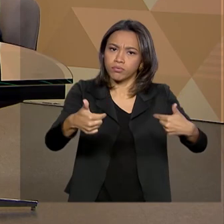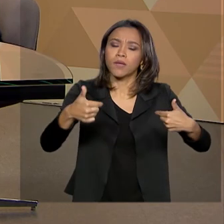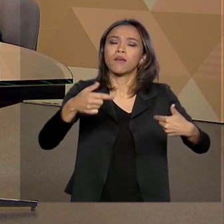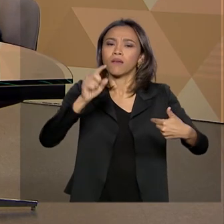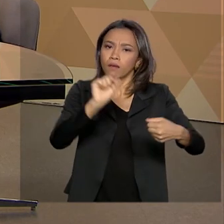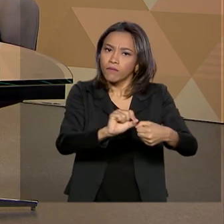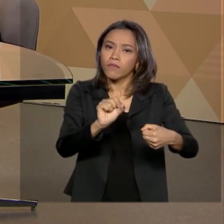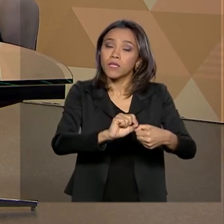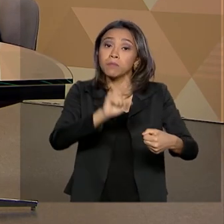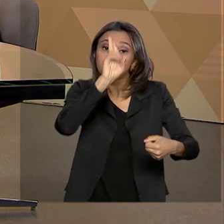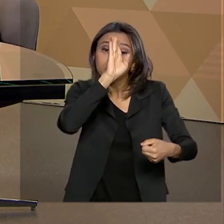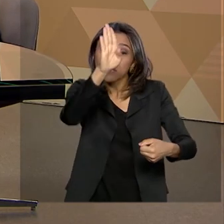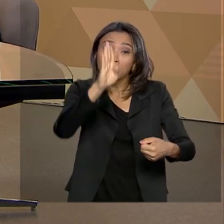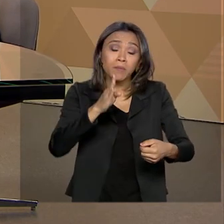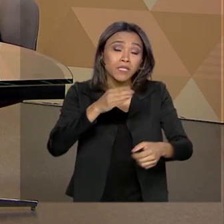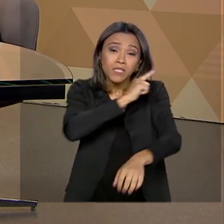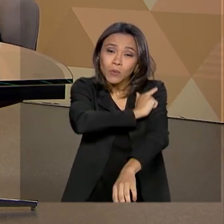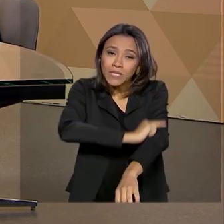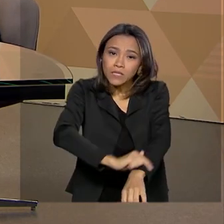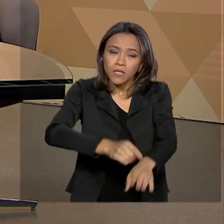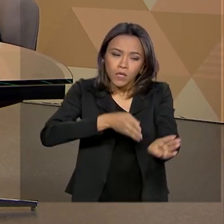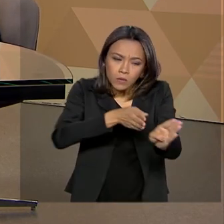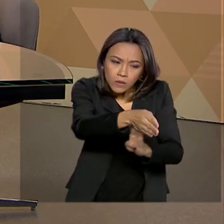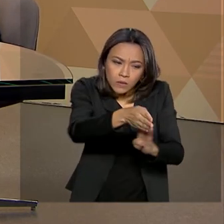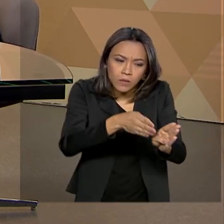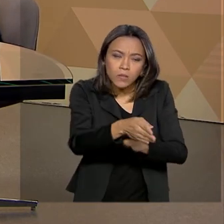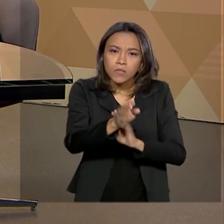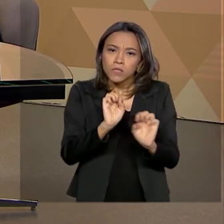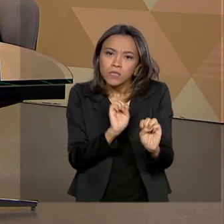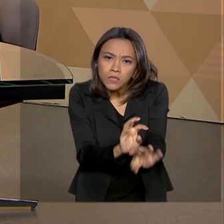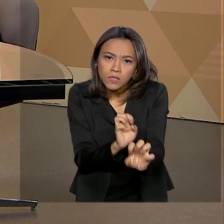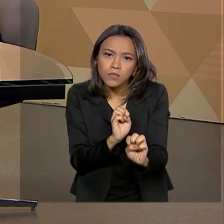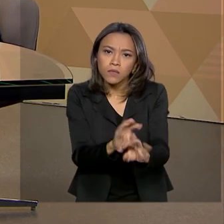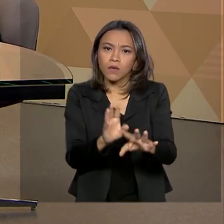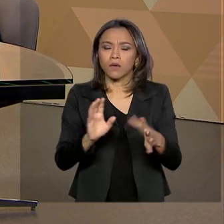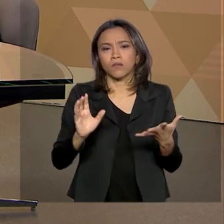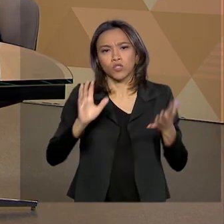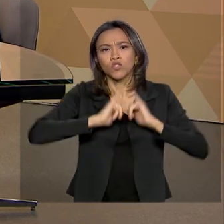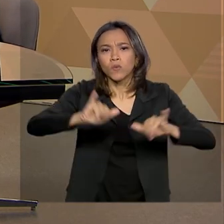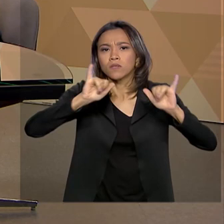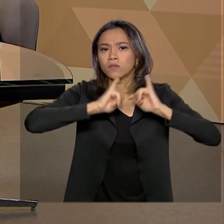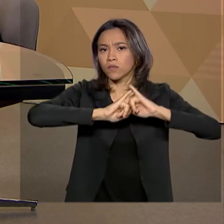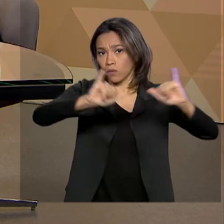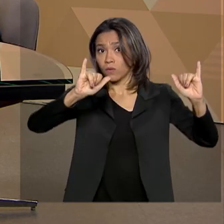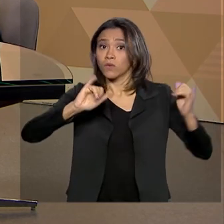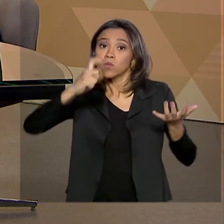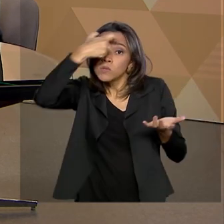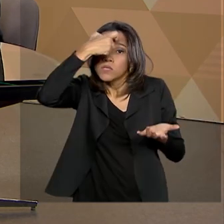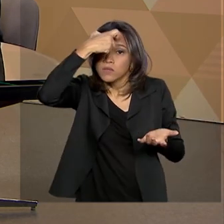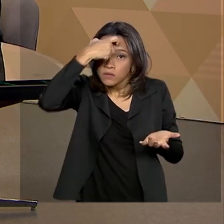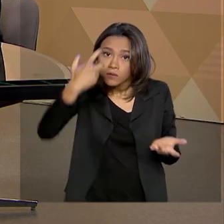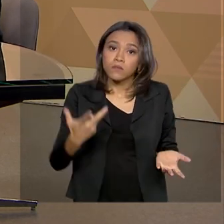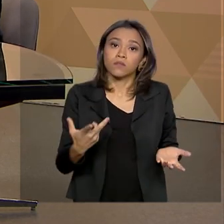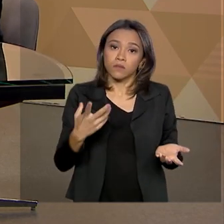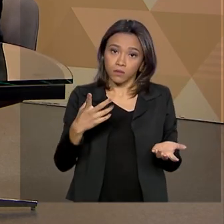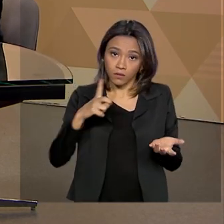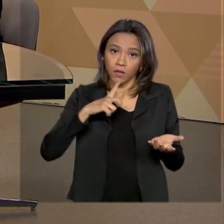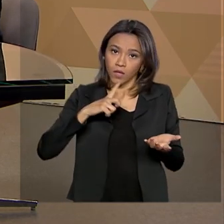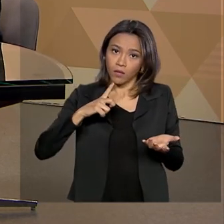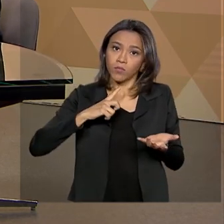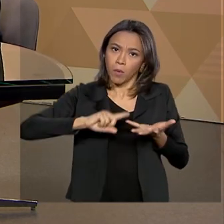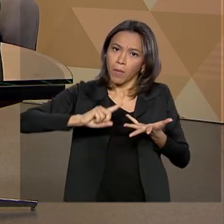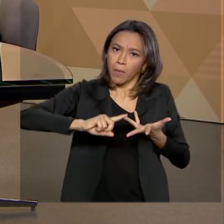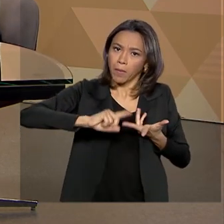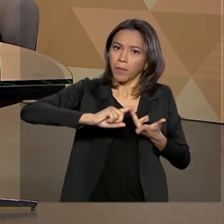processo de educação. Nós temos várias ações educativas, campanhas que são realizadas, mas temos a